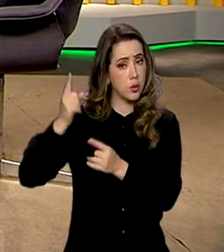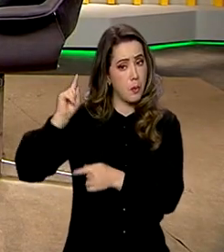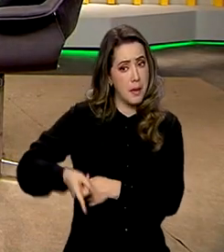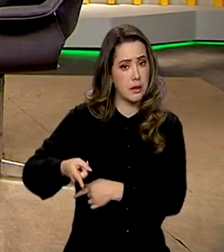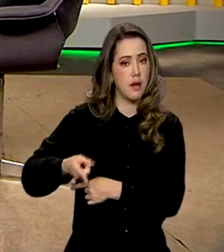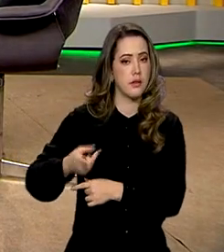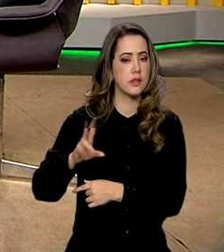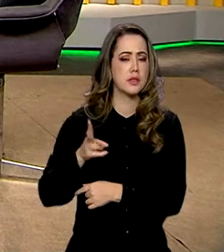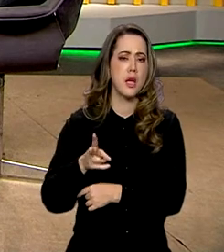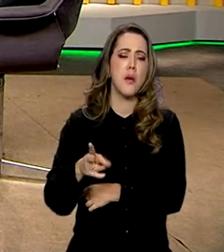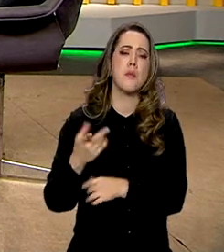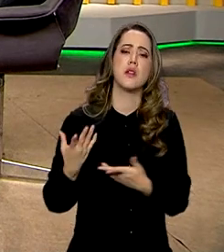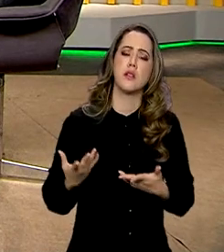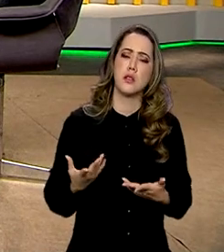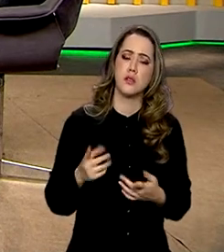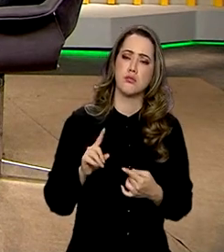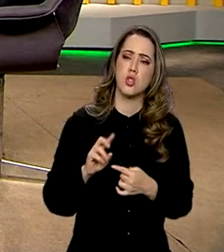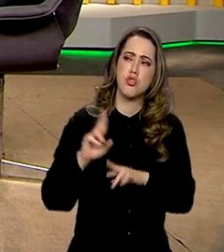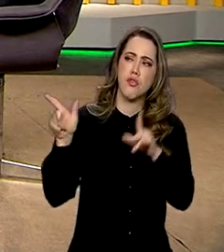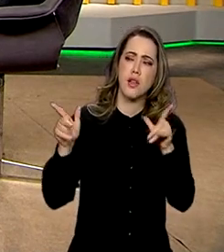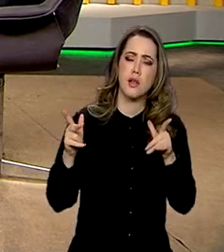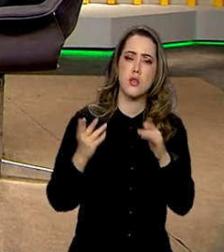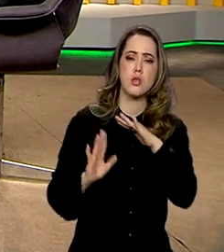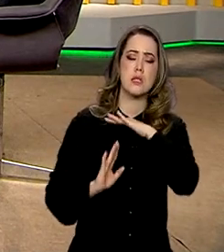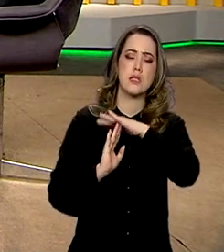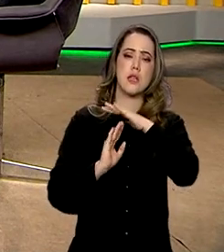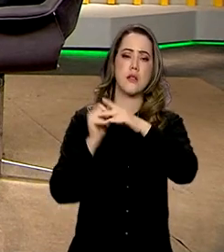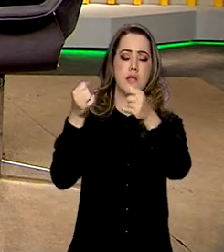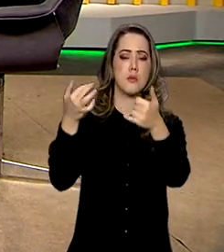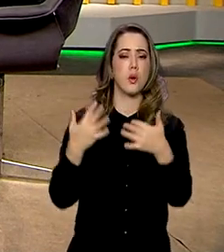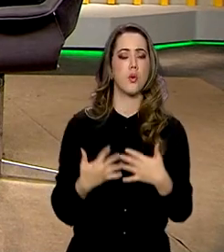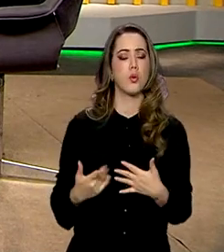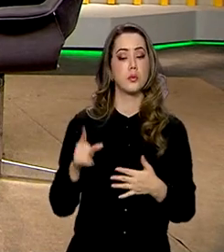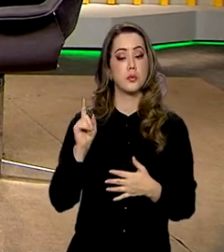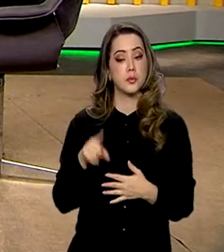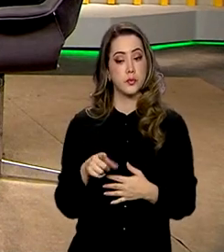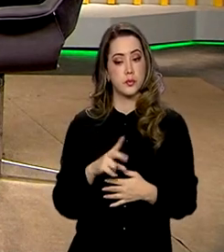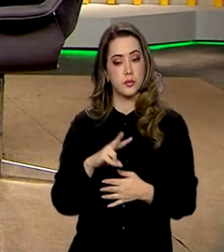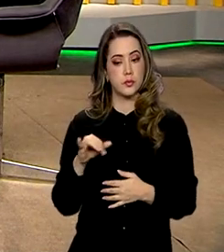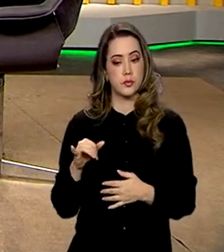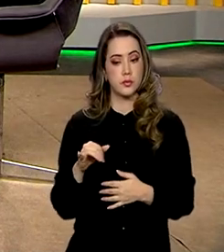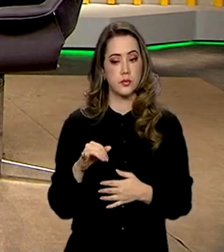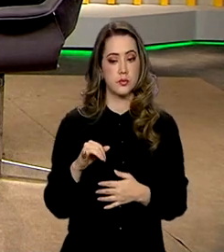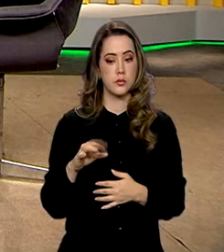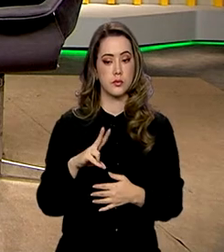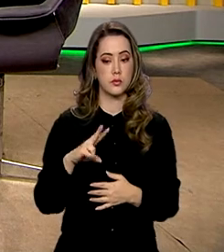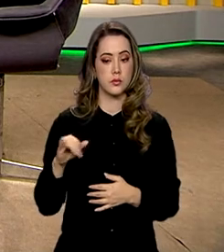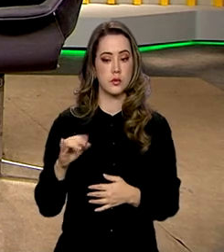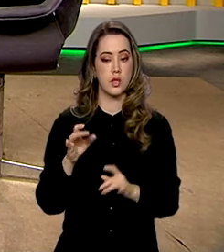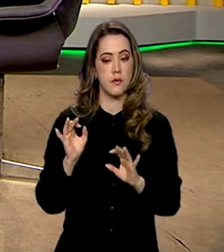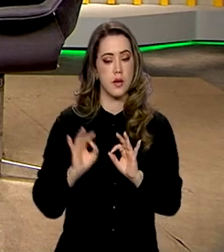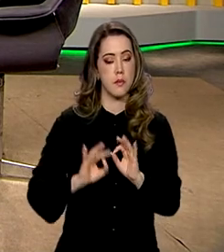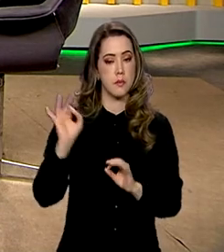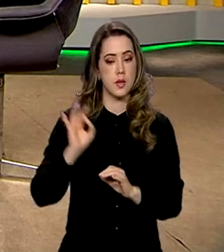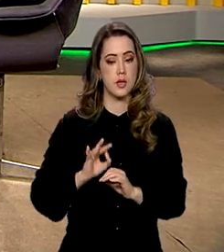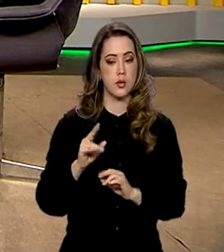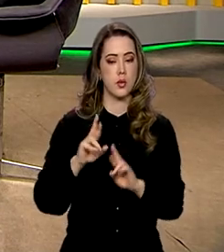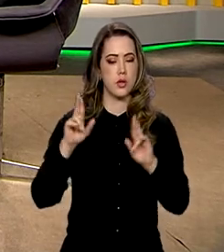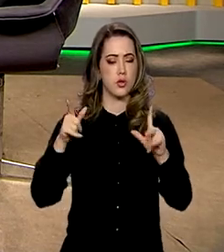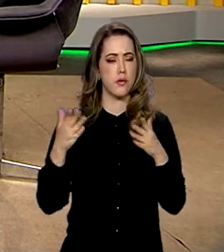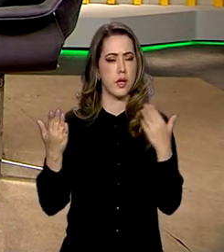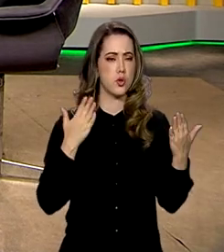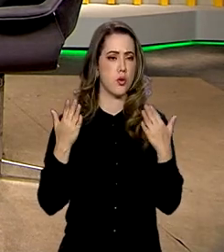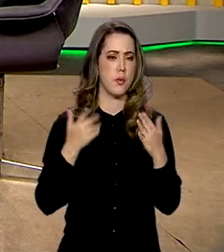conceitualmente. E também, esse teto que o senhor mencionou aí, ele vai dar, sim, percentuais diferentes do que